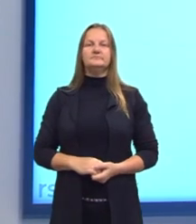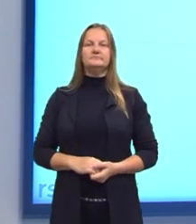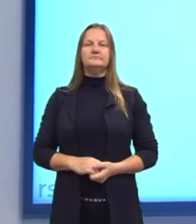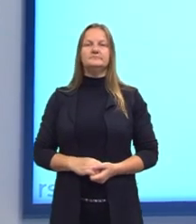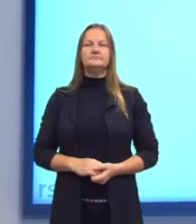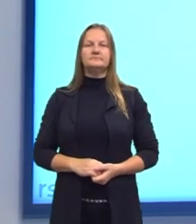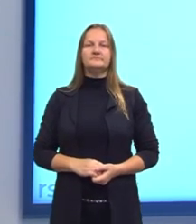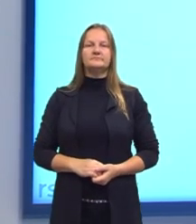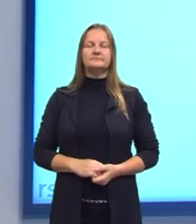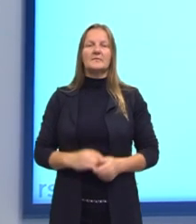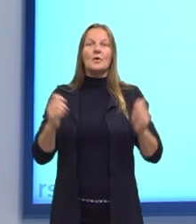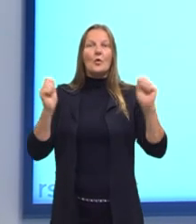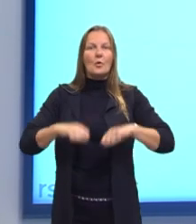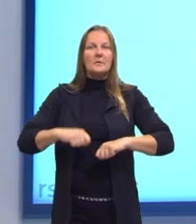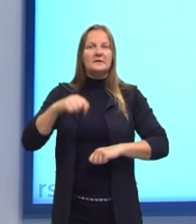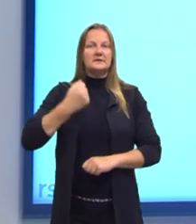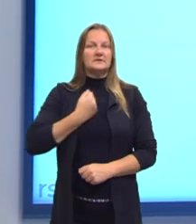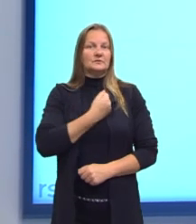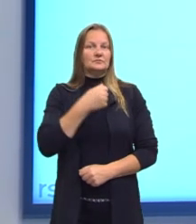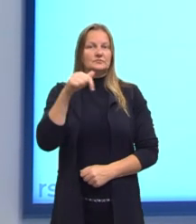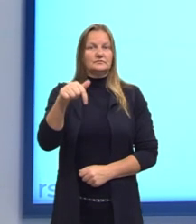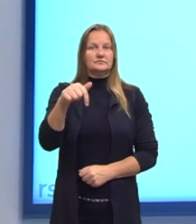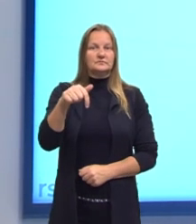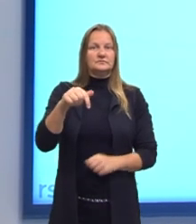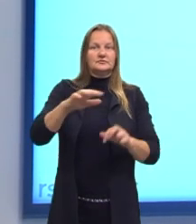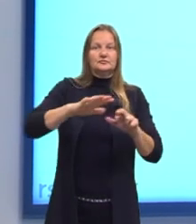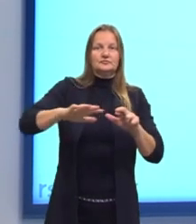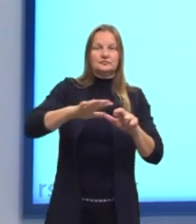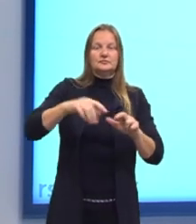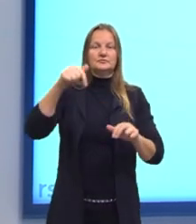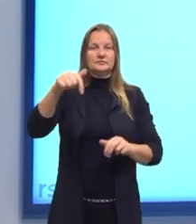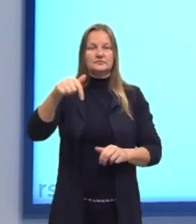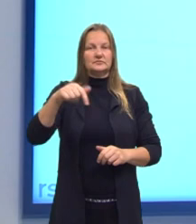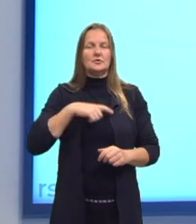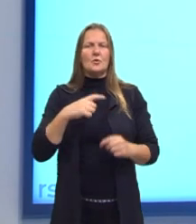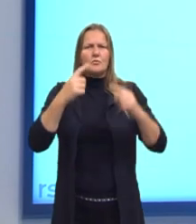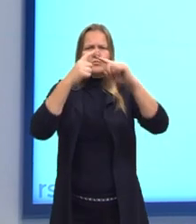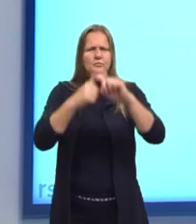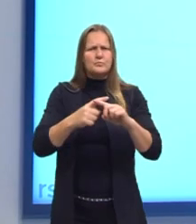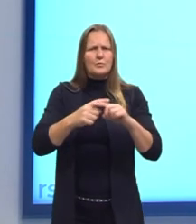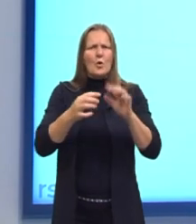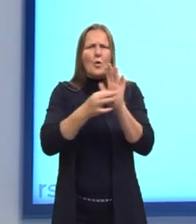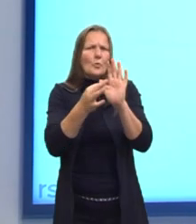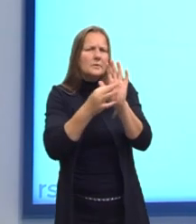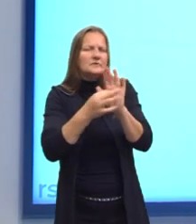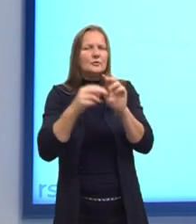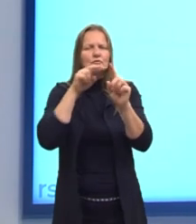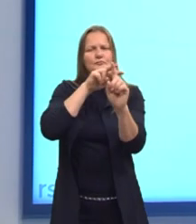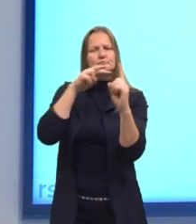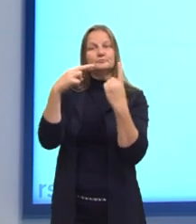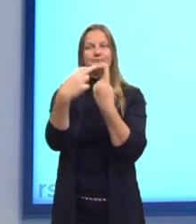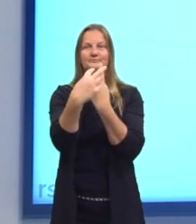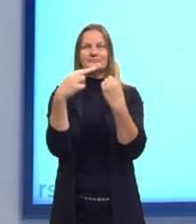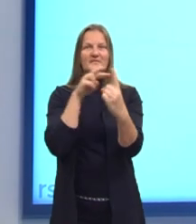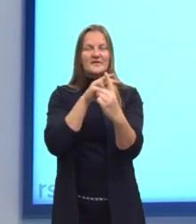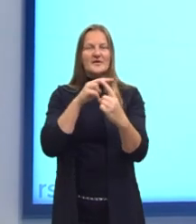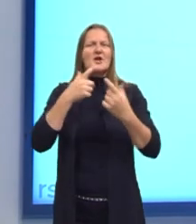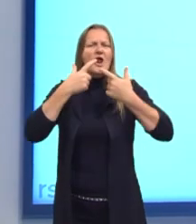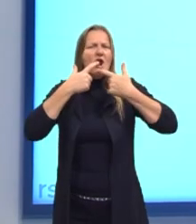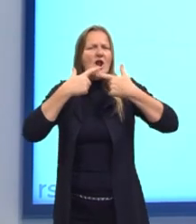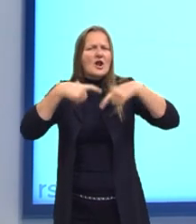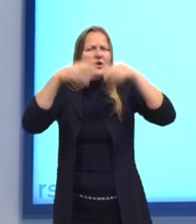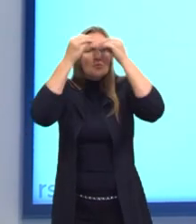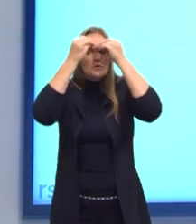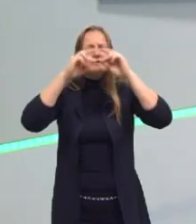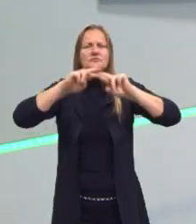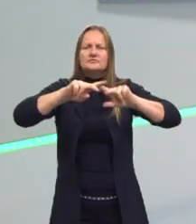A competência da área 7 nos diz confrontar opiniões e pontos de vista sobre as diferentes linguagens e